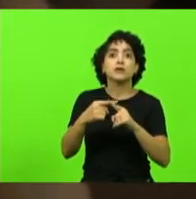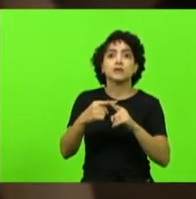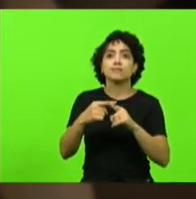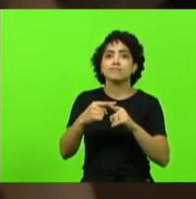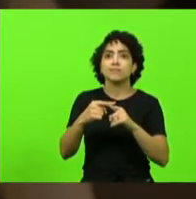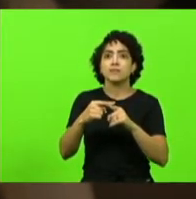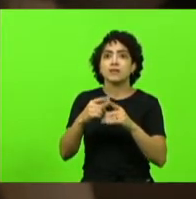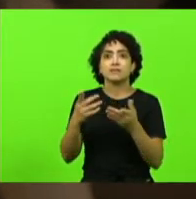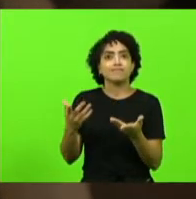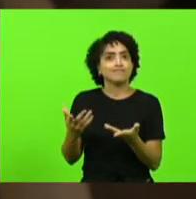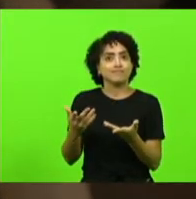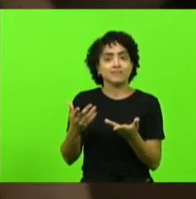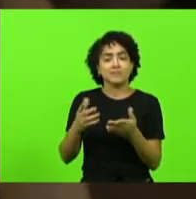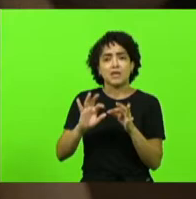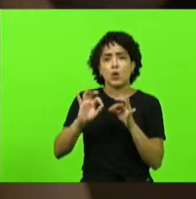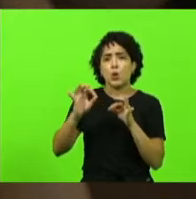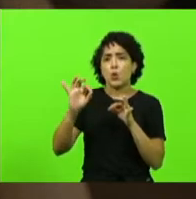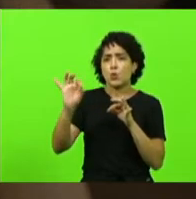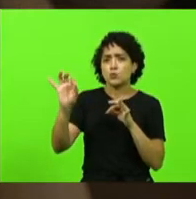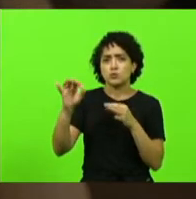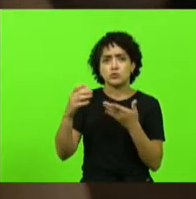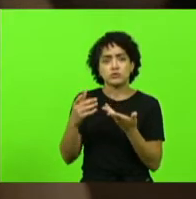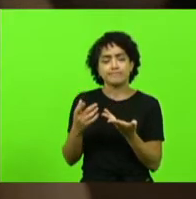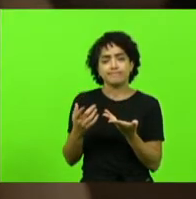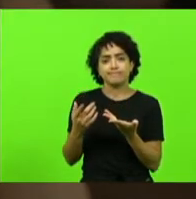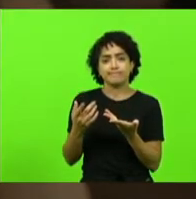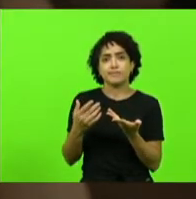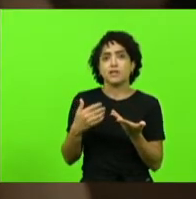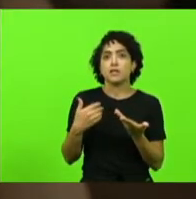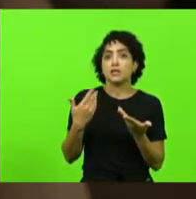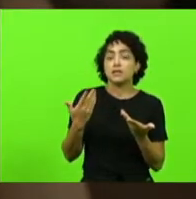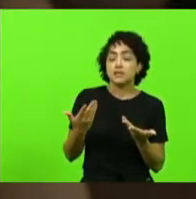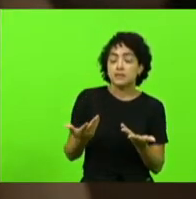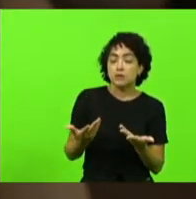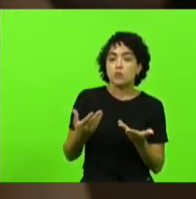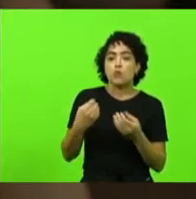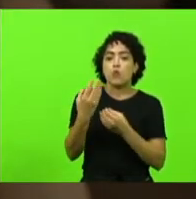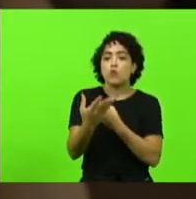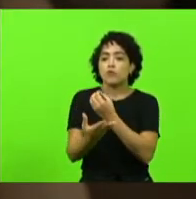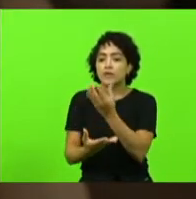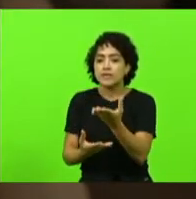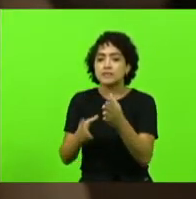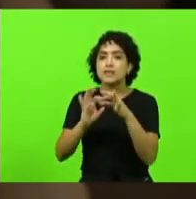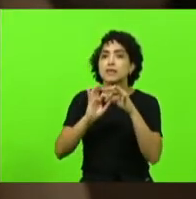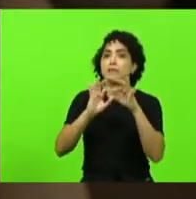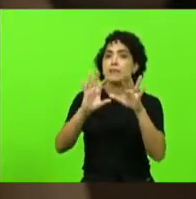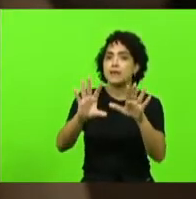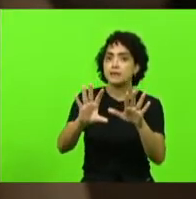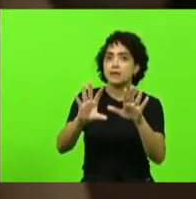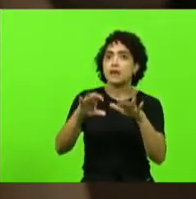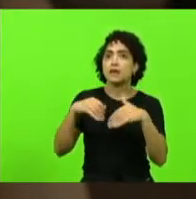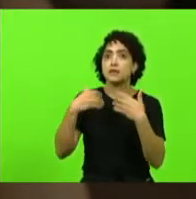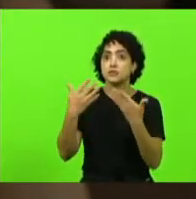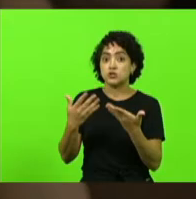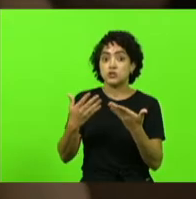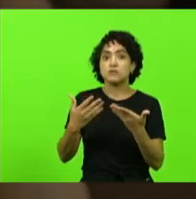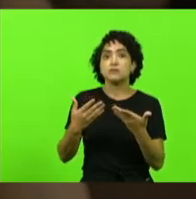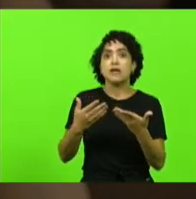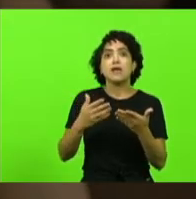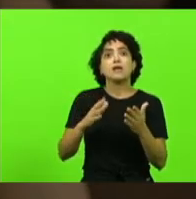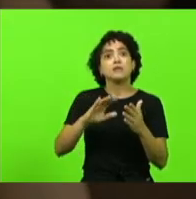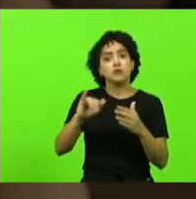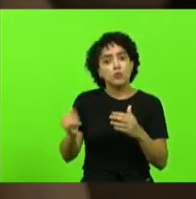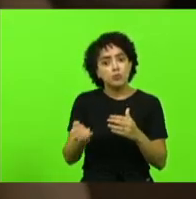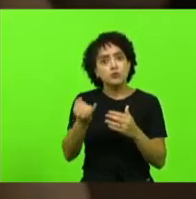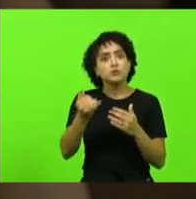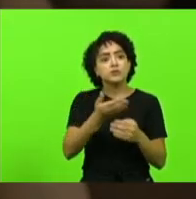do mercado sendo assim nós ao invés de oferecermos liberdade para o nosso mercado e oportunidade para a população